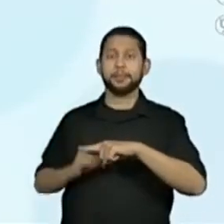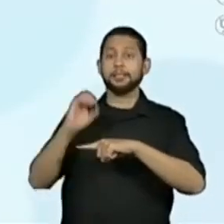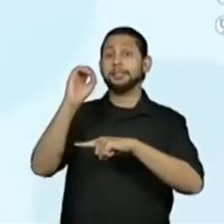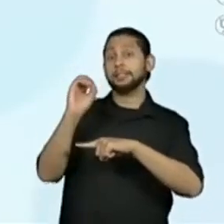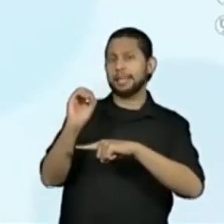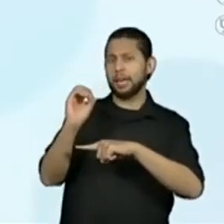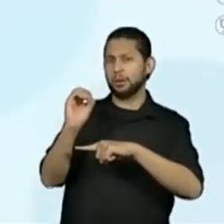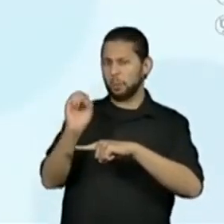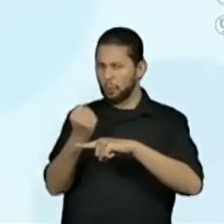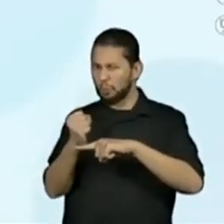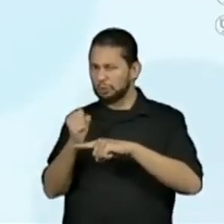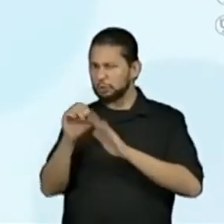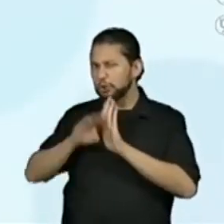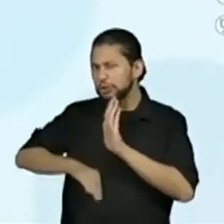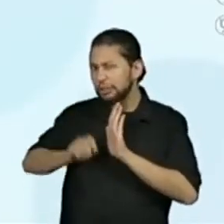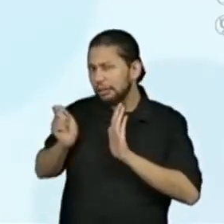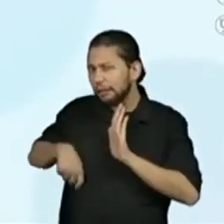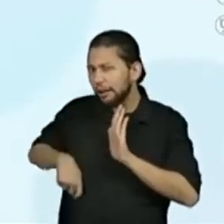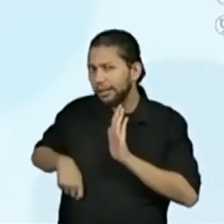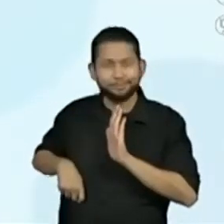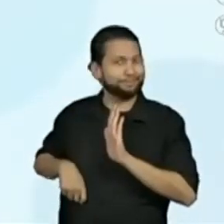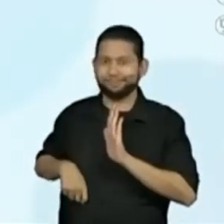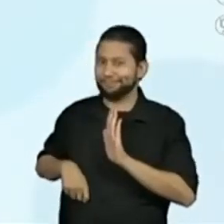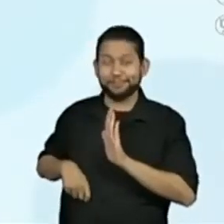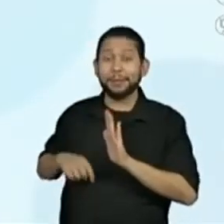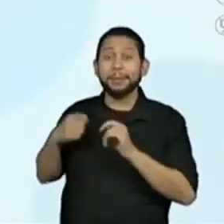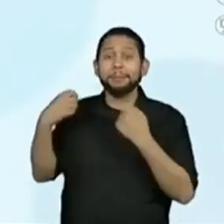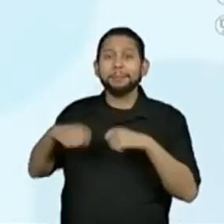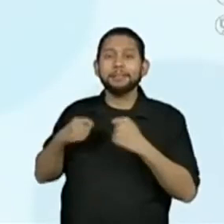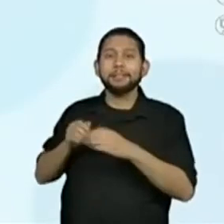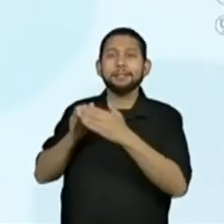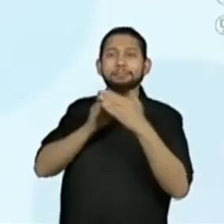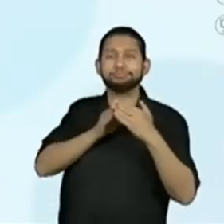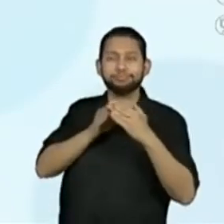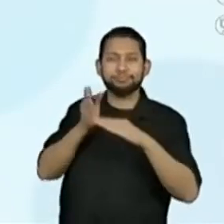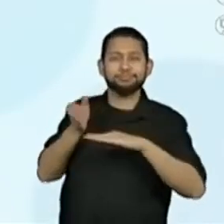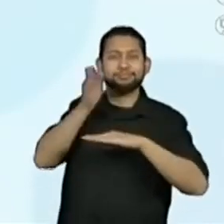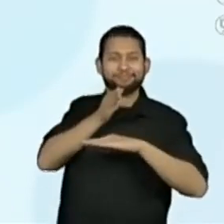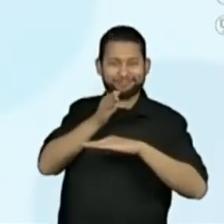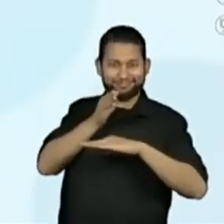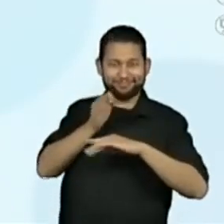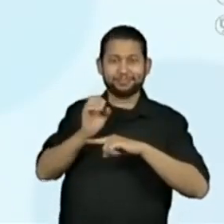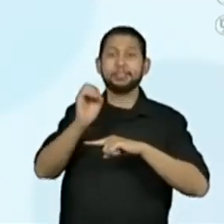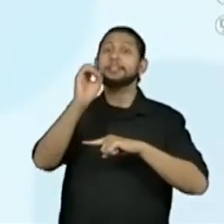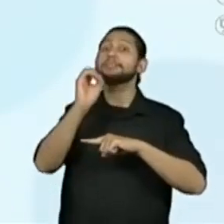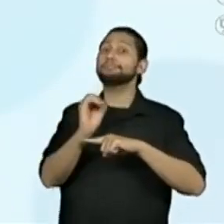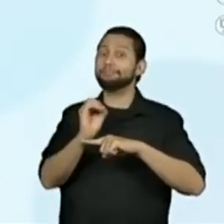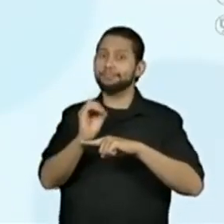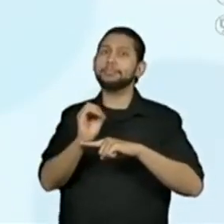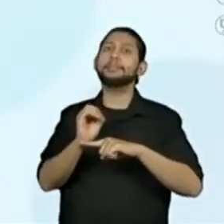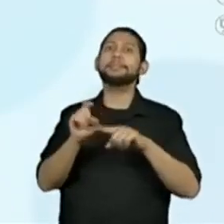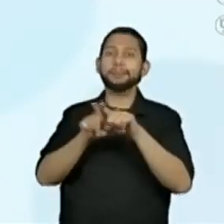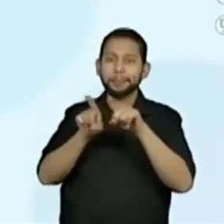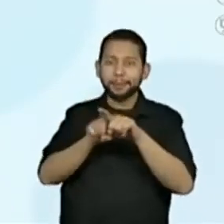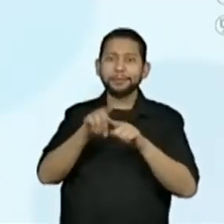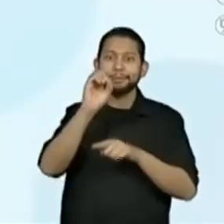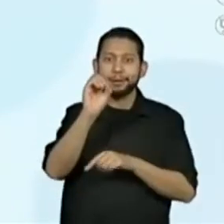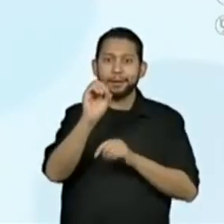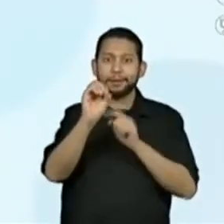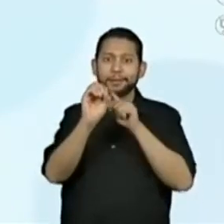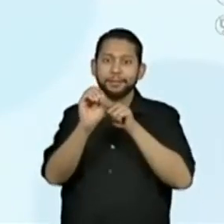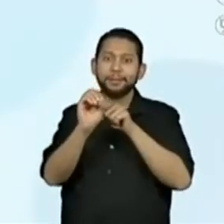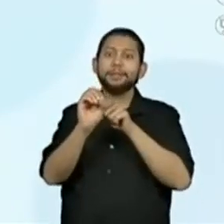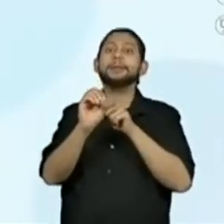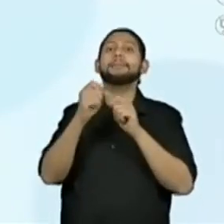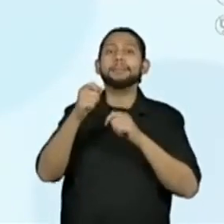0 dá para tirar 8? Não dá. Teria que impedir emprestado para o vizinho, mas meu vizinho também está zerado. Então, eu